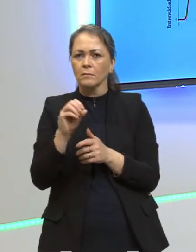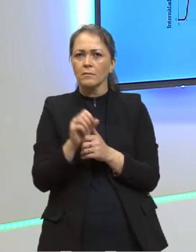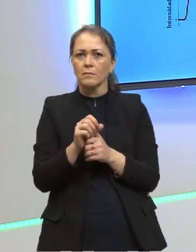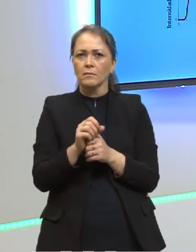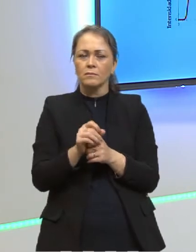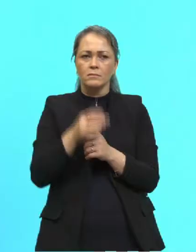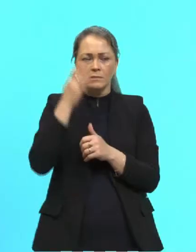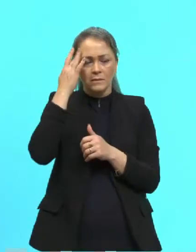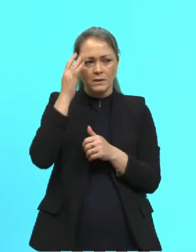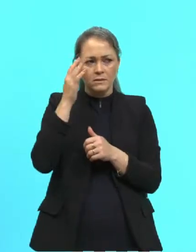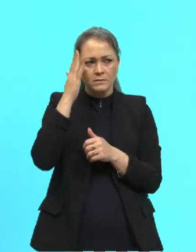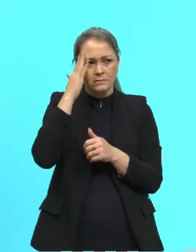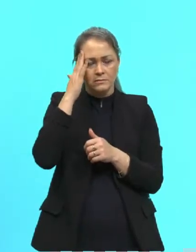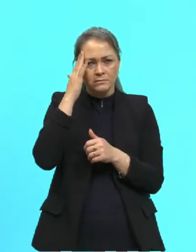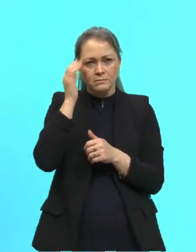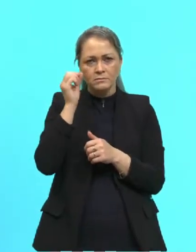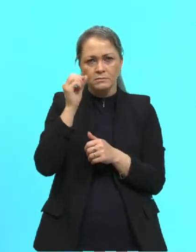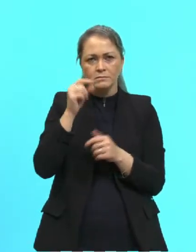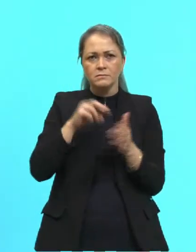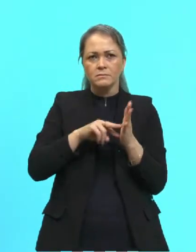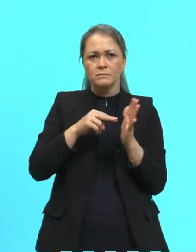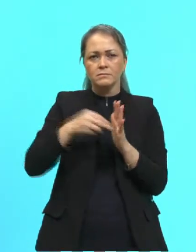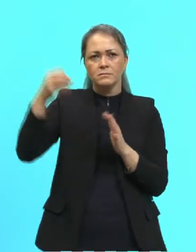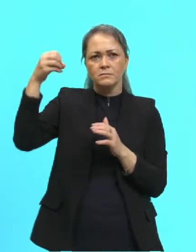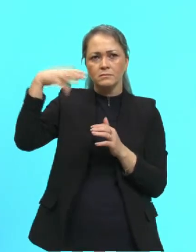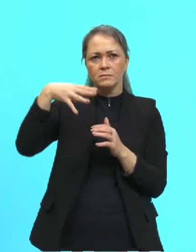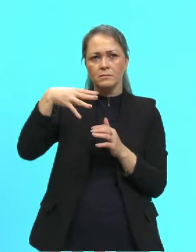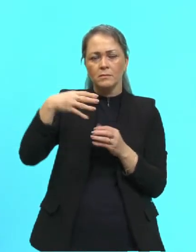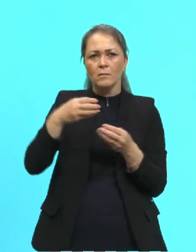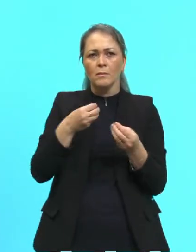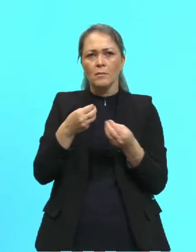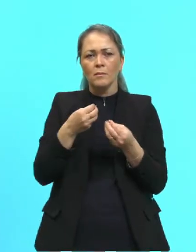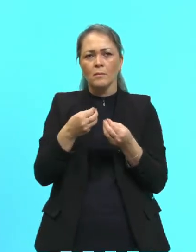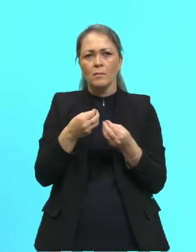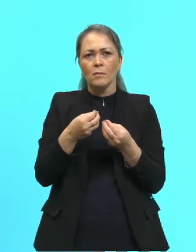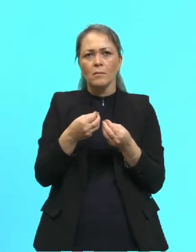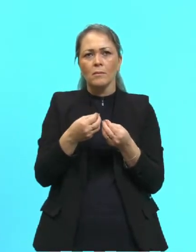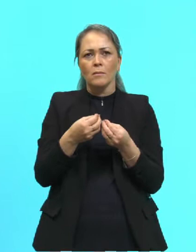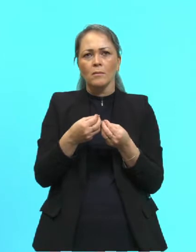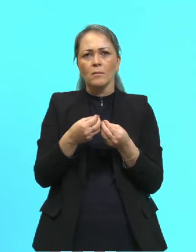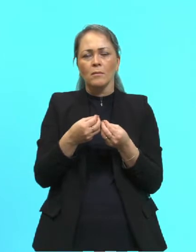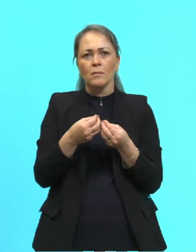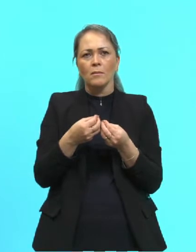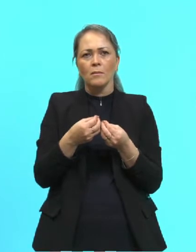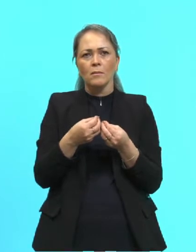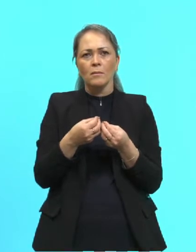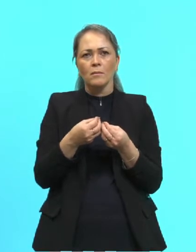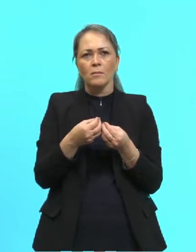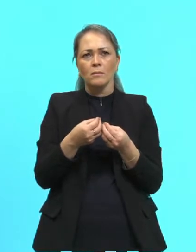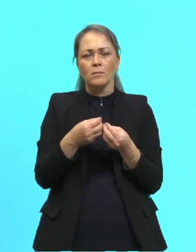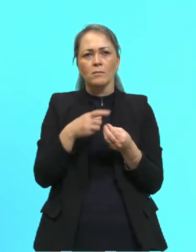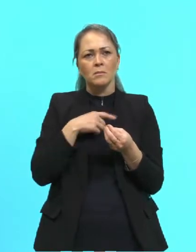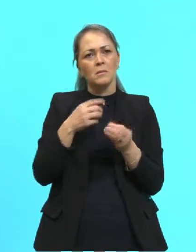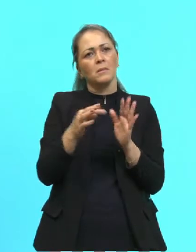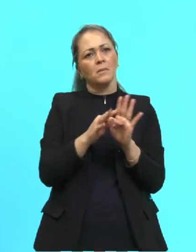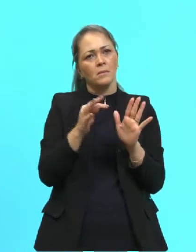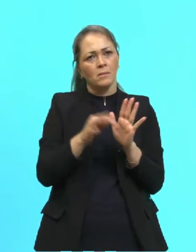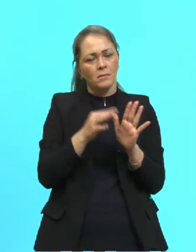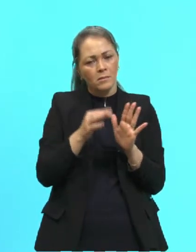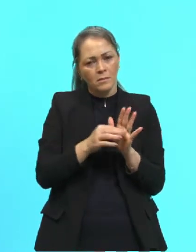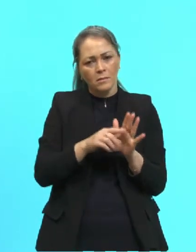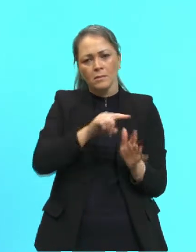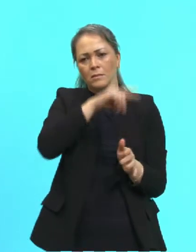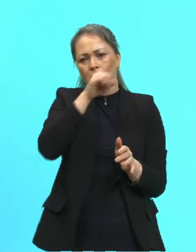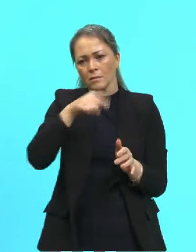ninguém sabia o que era a luz, como a luz, quer dizer, tinham-se teorias que a luz era a onda,